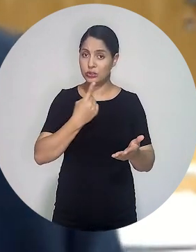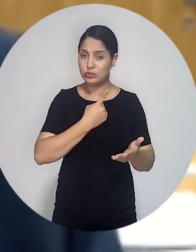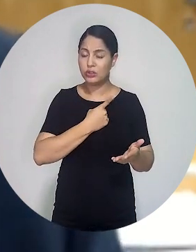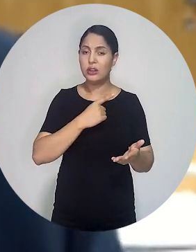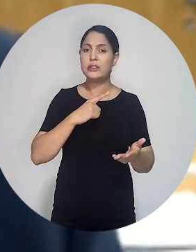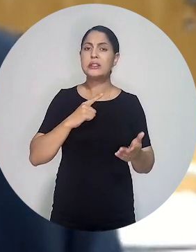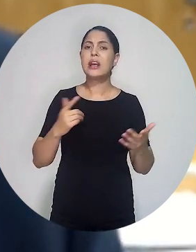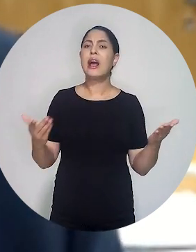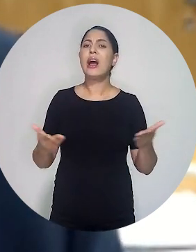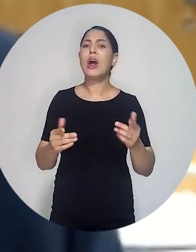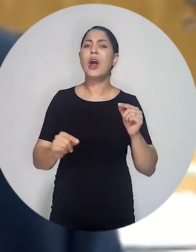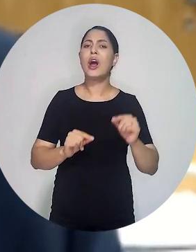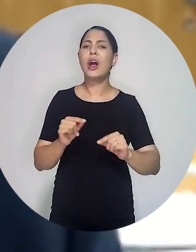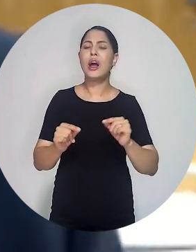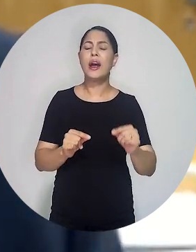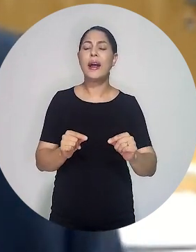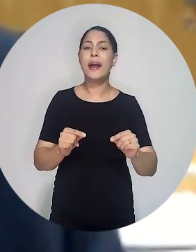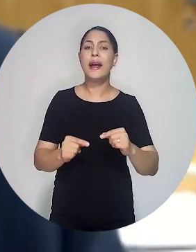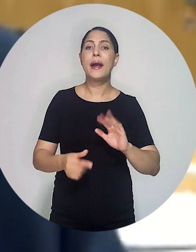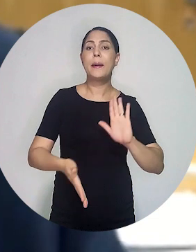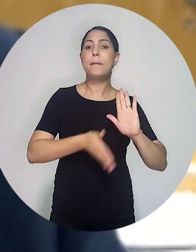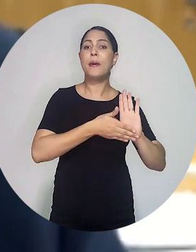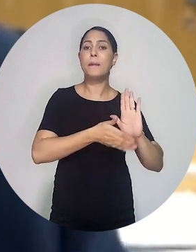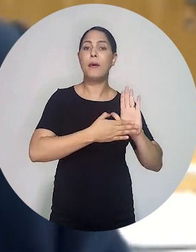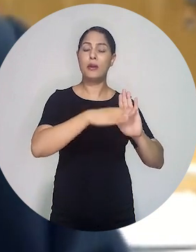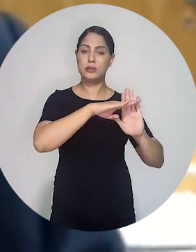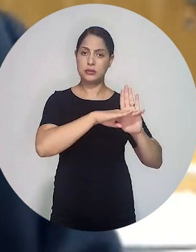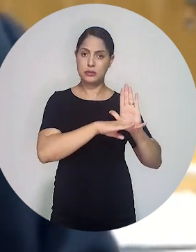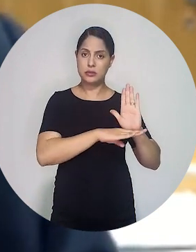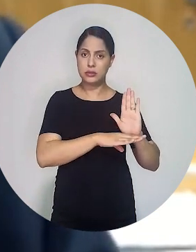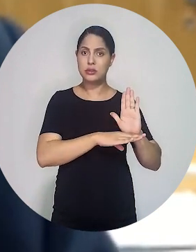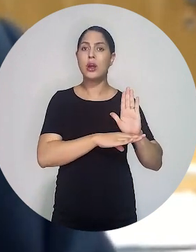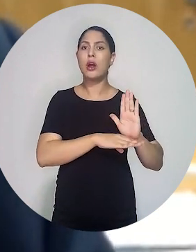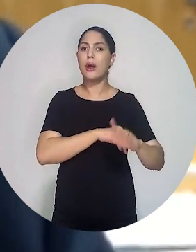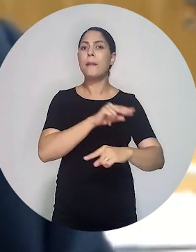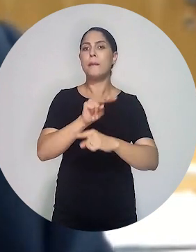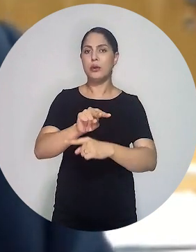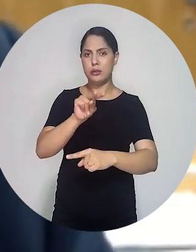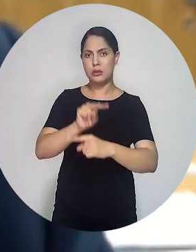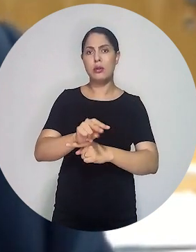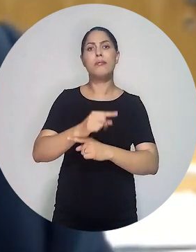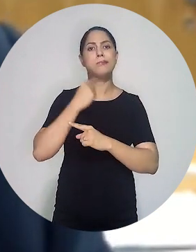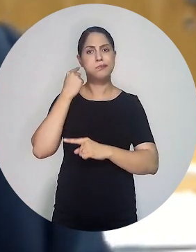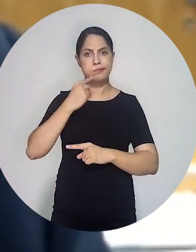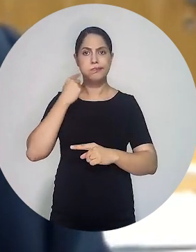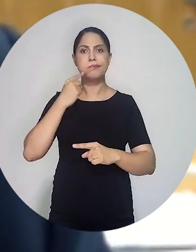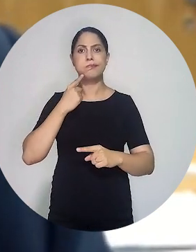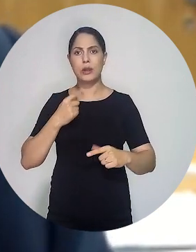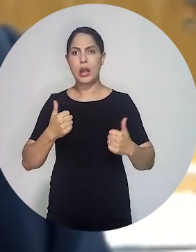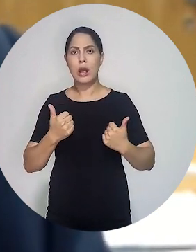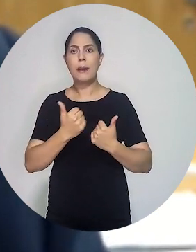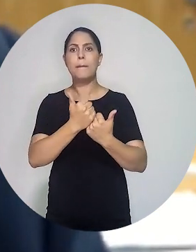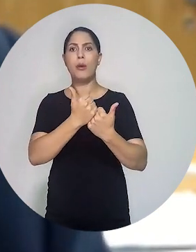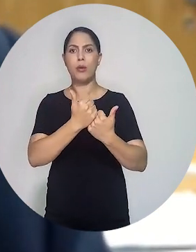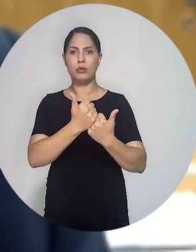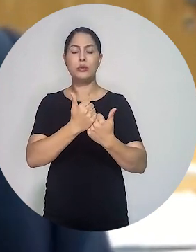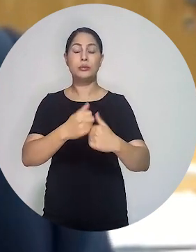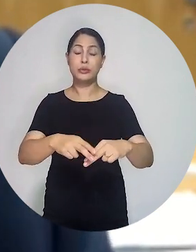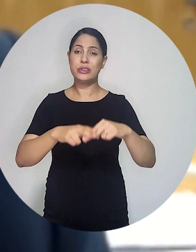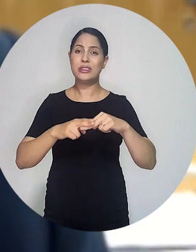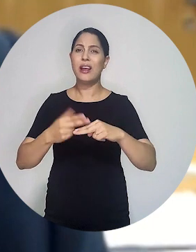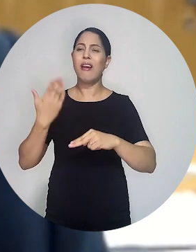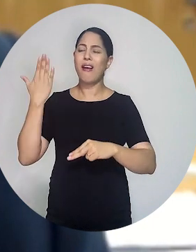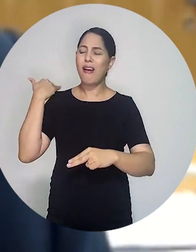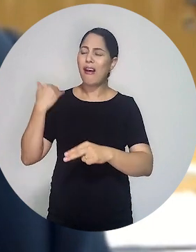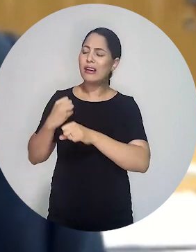vetorizando pautas no sentido de proteção e dignificação da